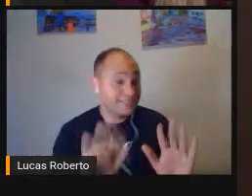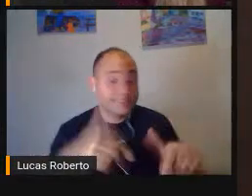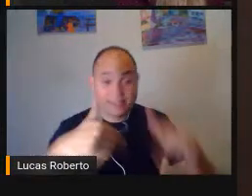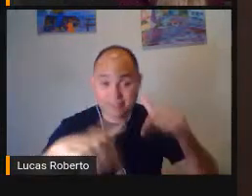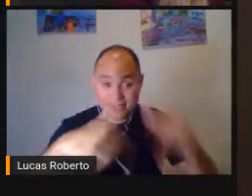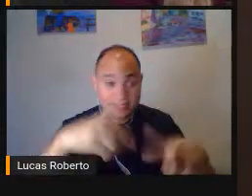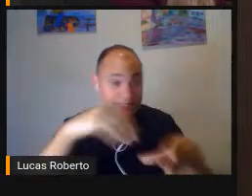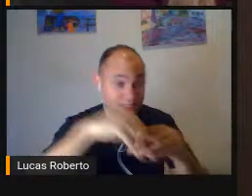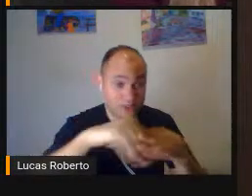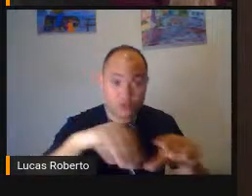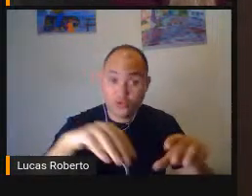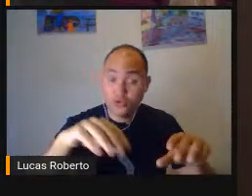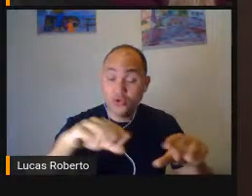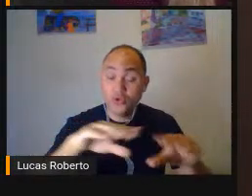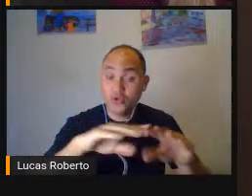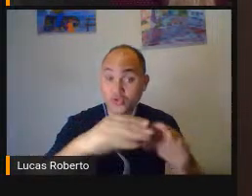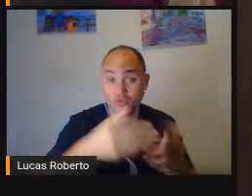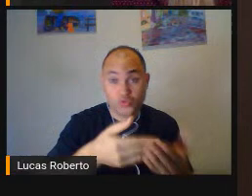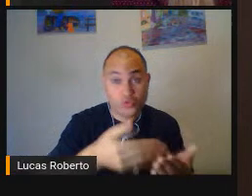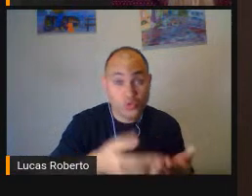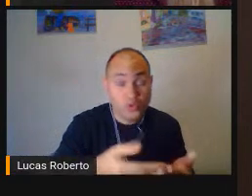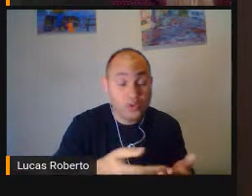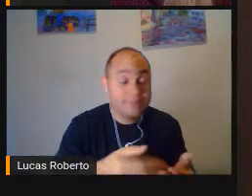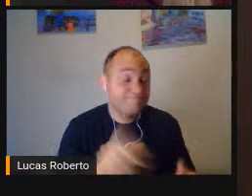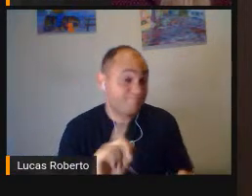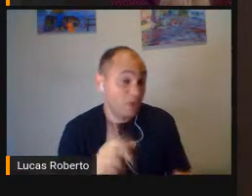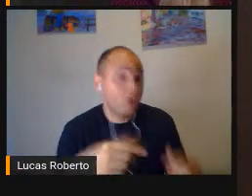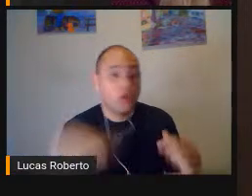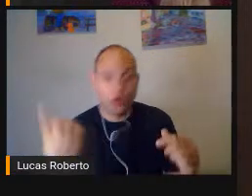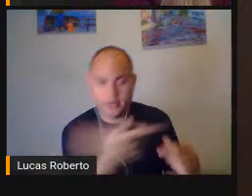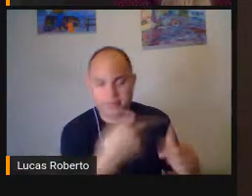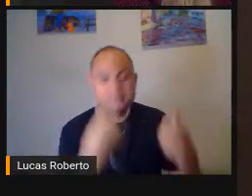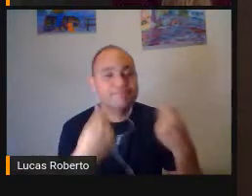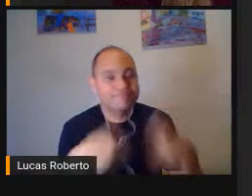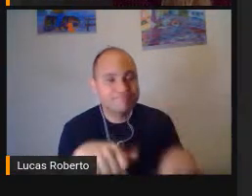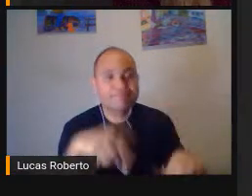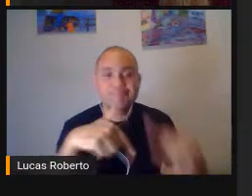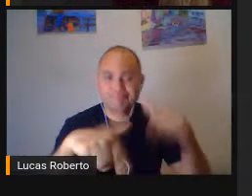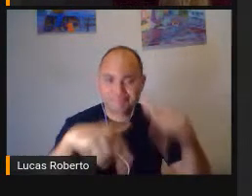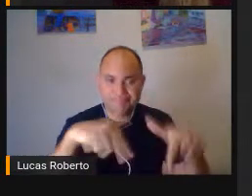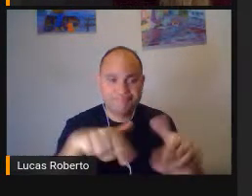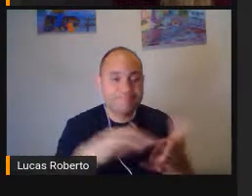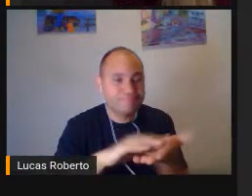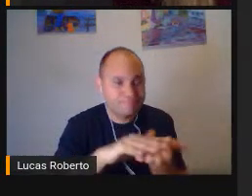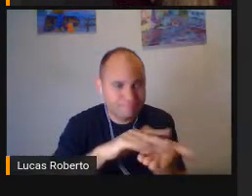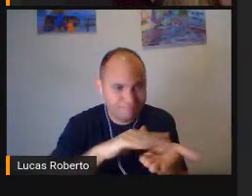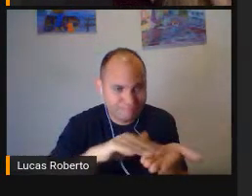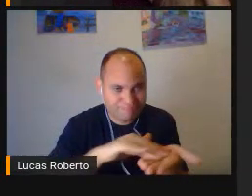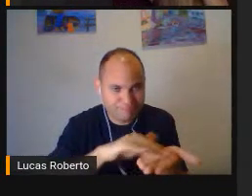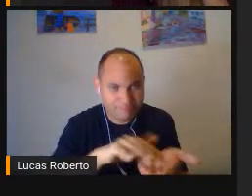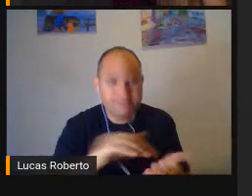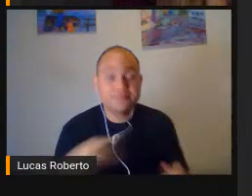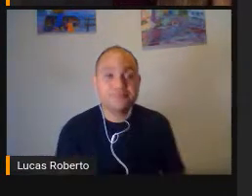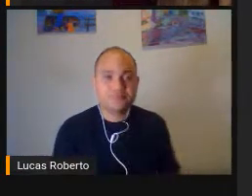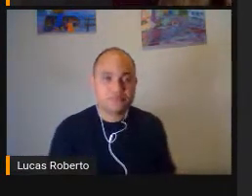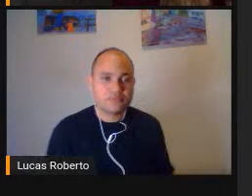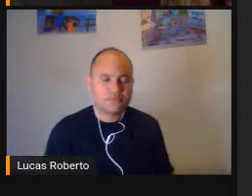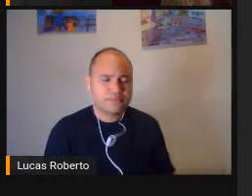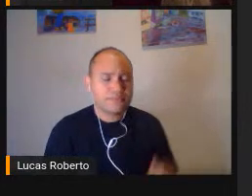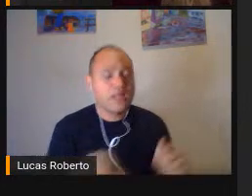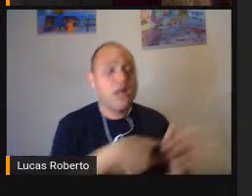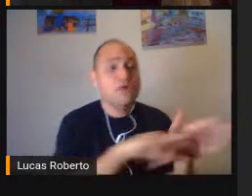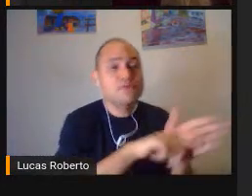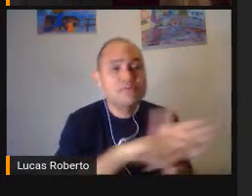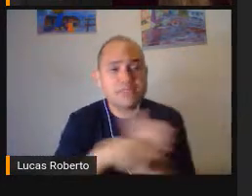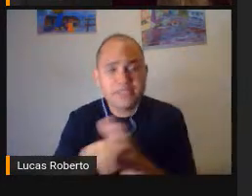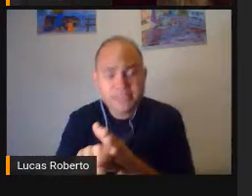inevitavelmente É necessário Trabalhar com braille Com essa criança A pesquisa Uma pesquisa nacional De